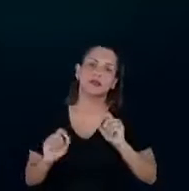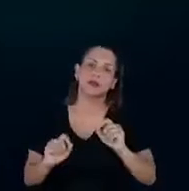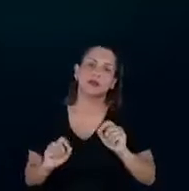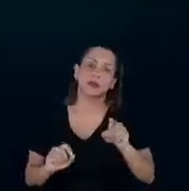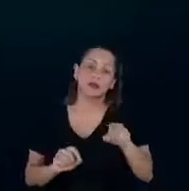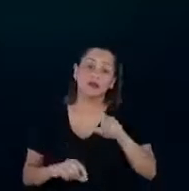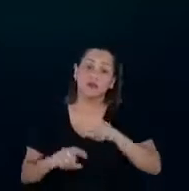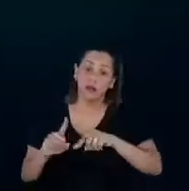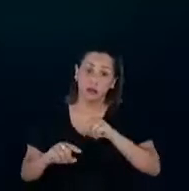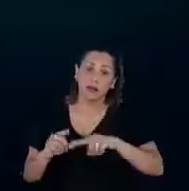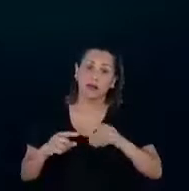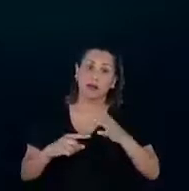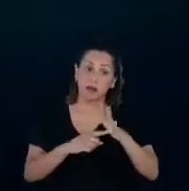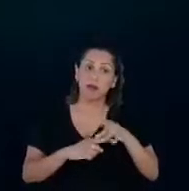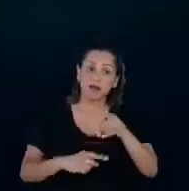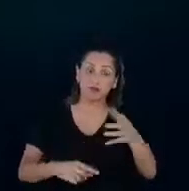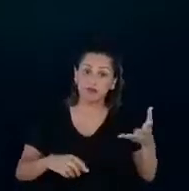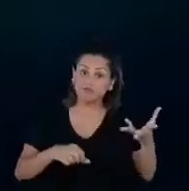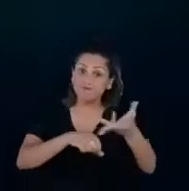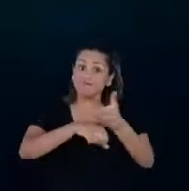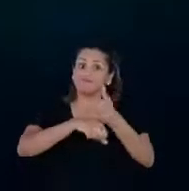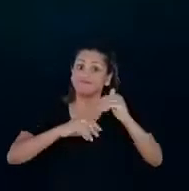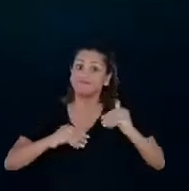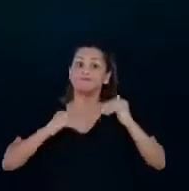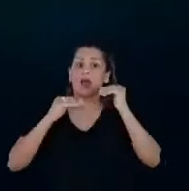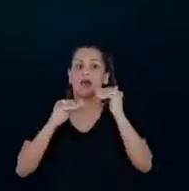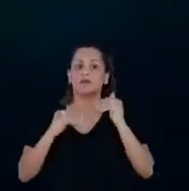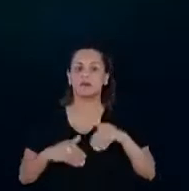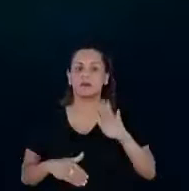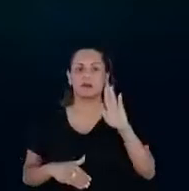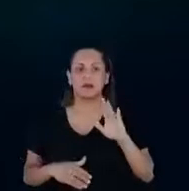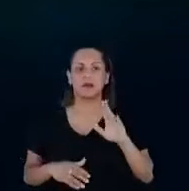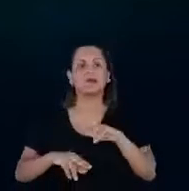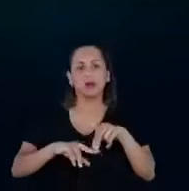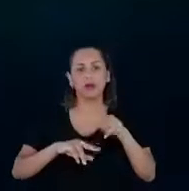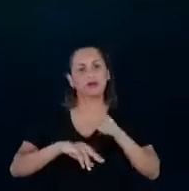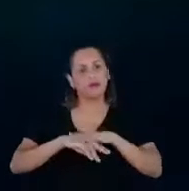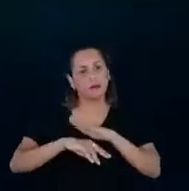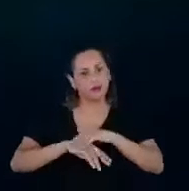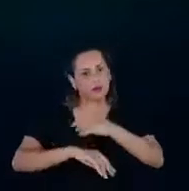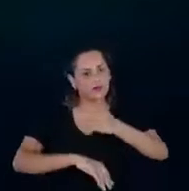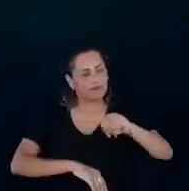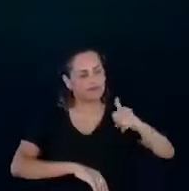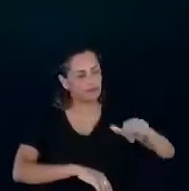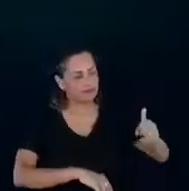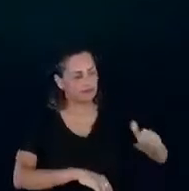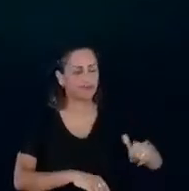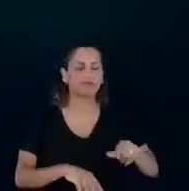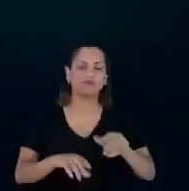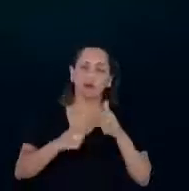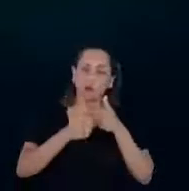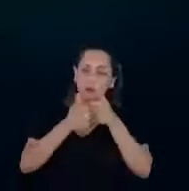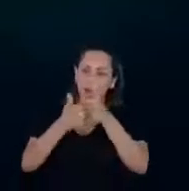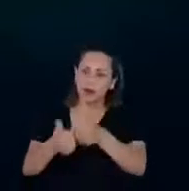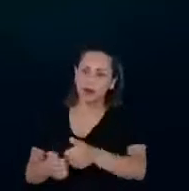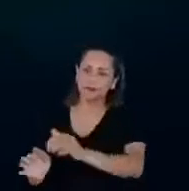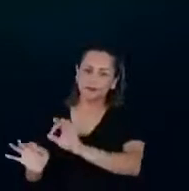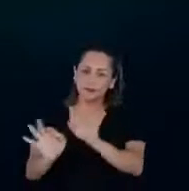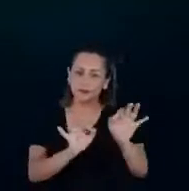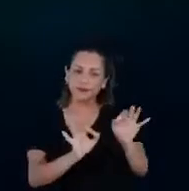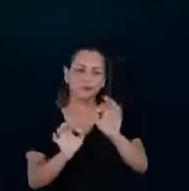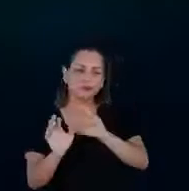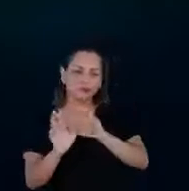fato, ele é o mais eficiente. Então, para isso, a gente faz toda uma avaliação de acompanhamento de mercado, a gente tem